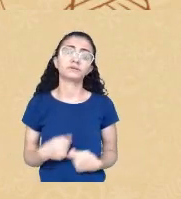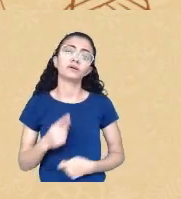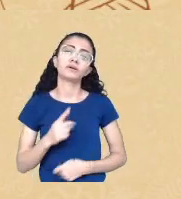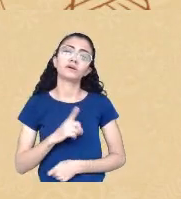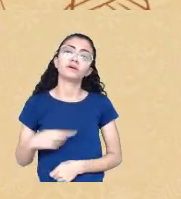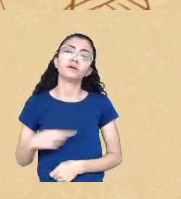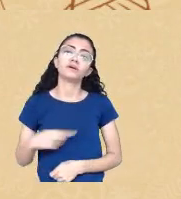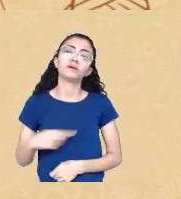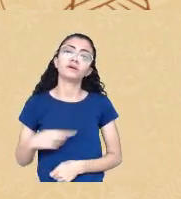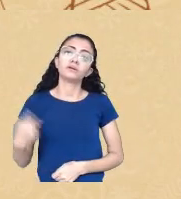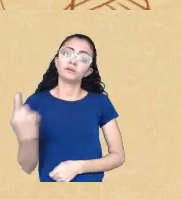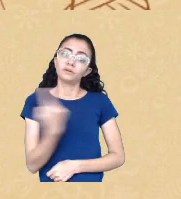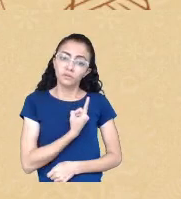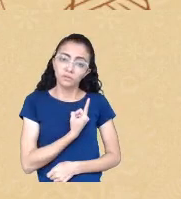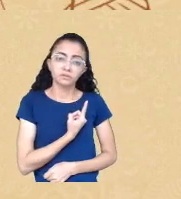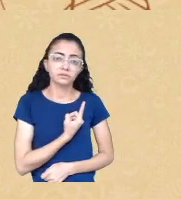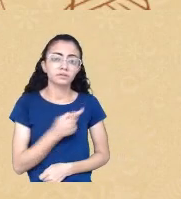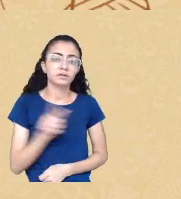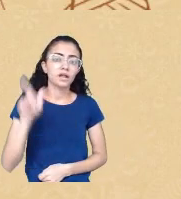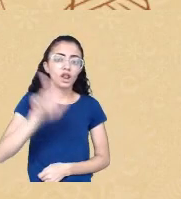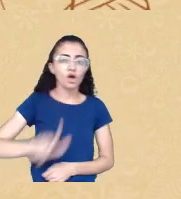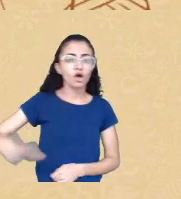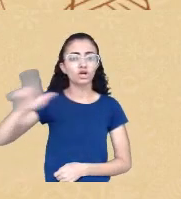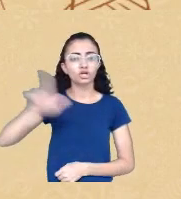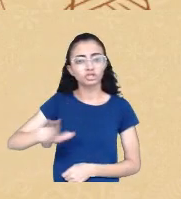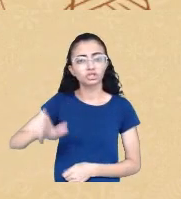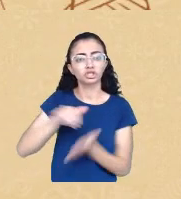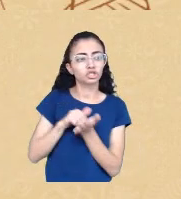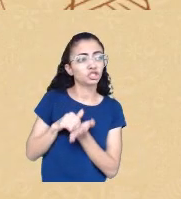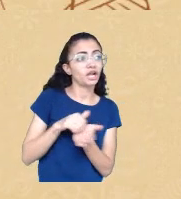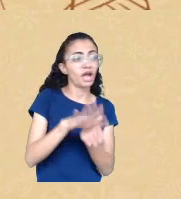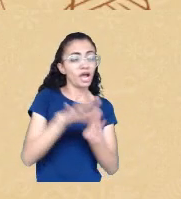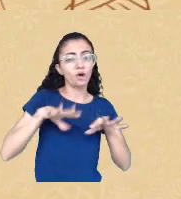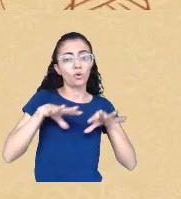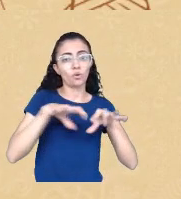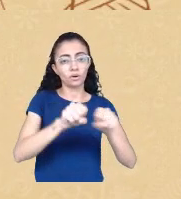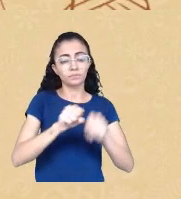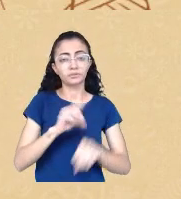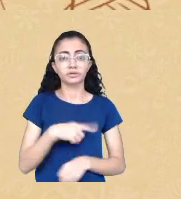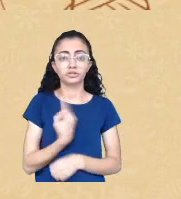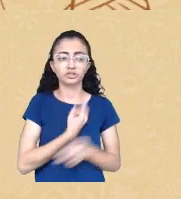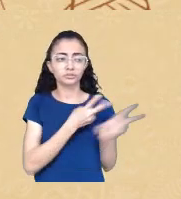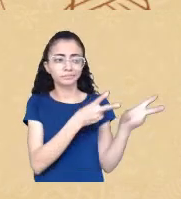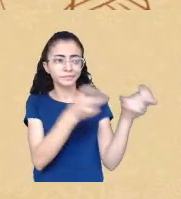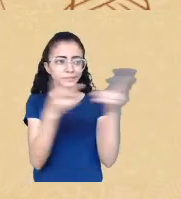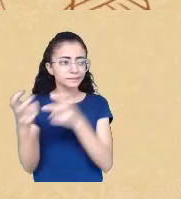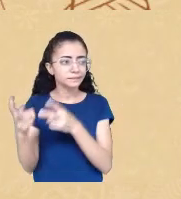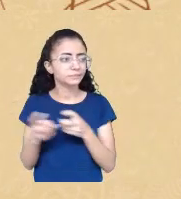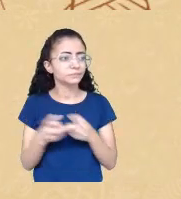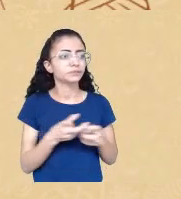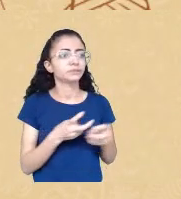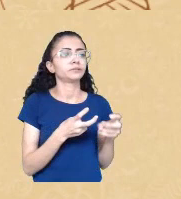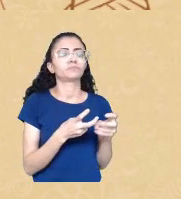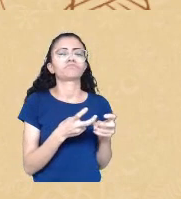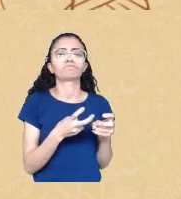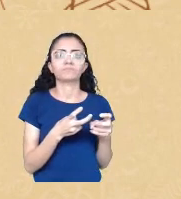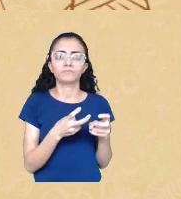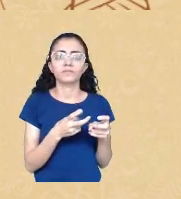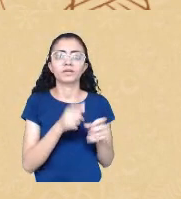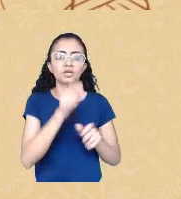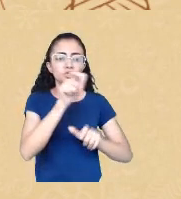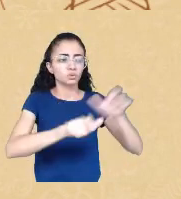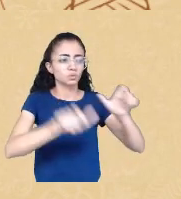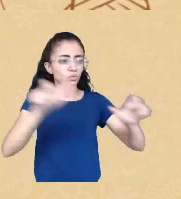decolonial que nós reconheçamos esses corpos que